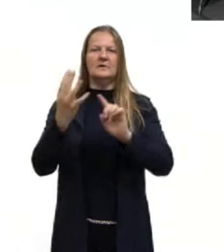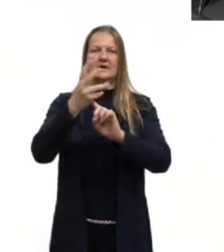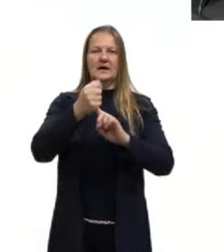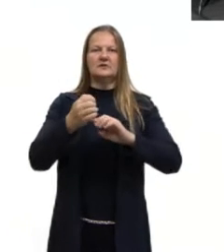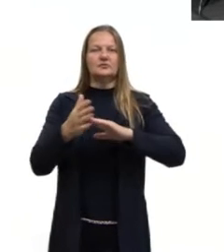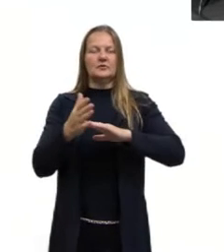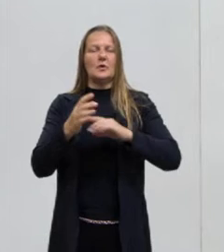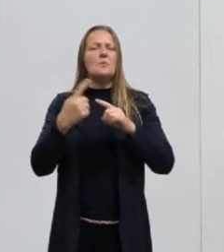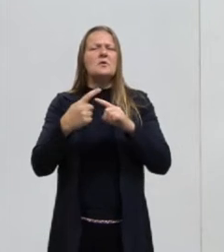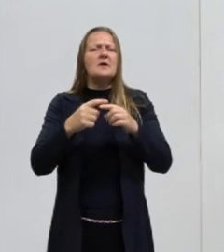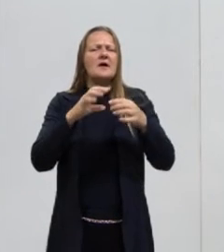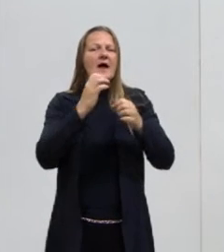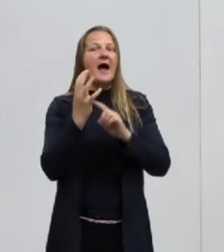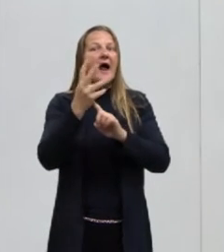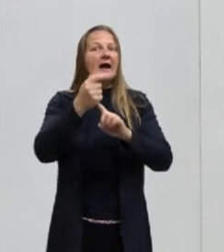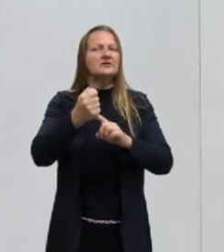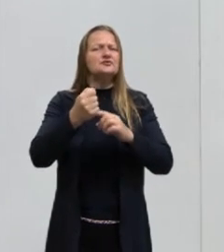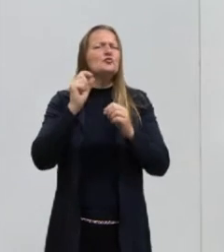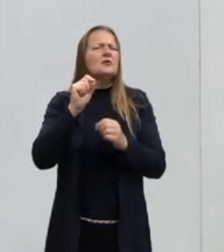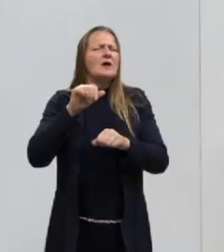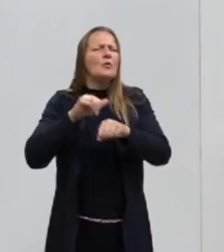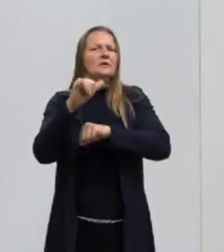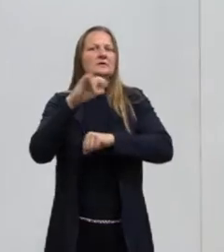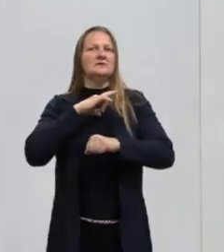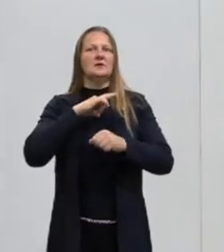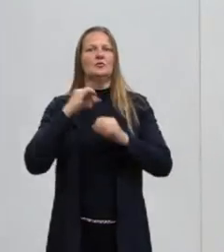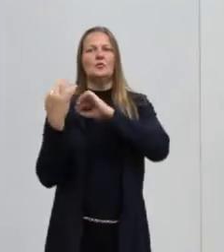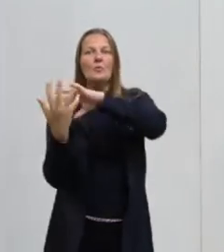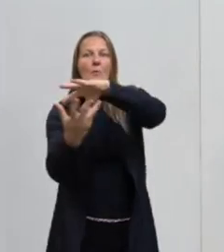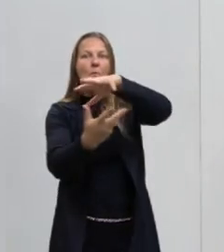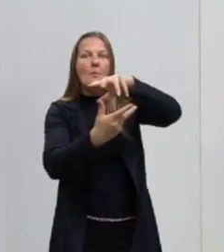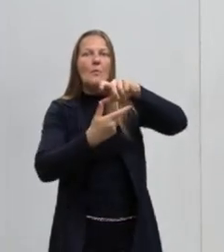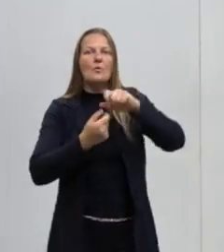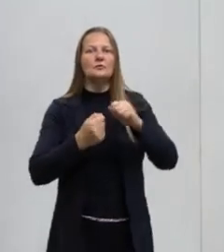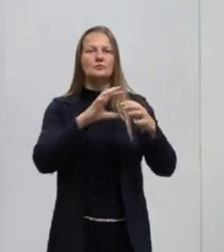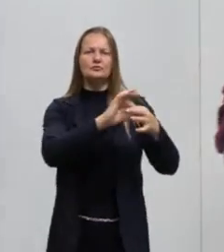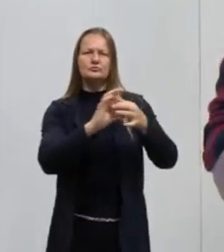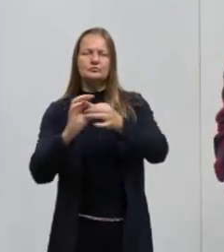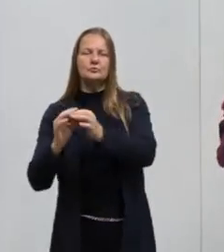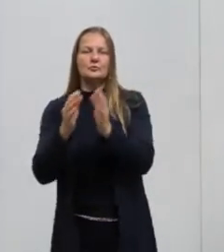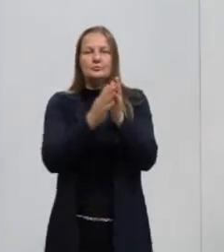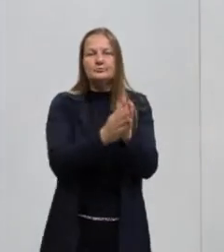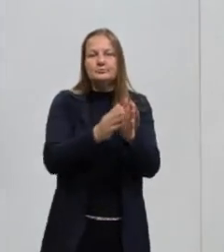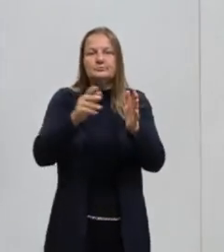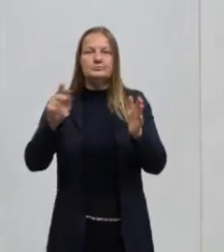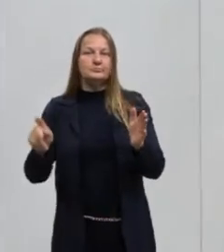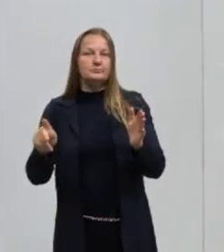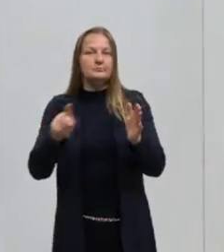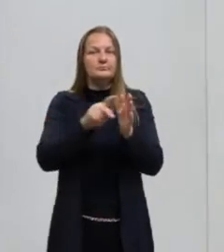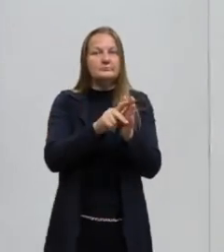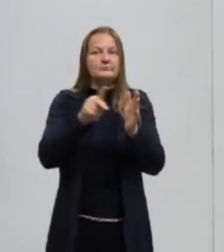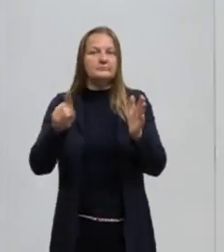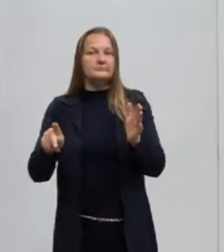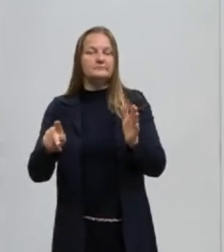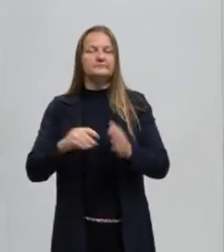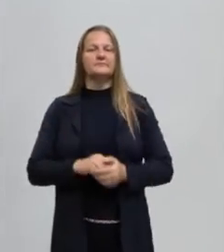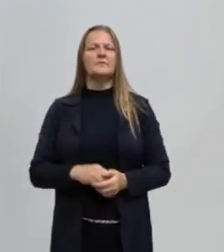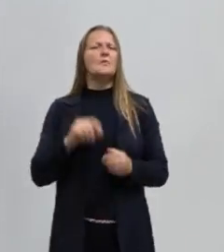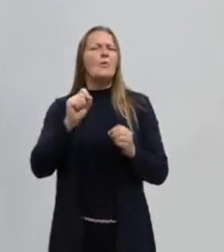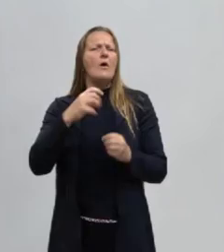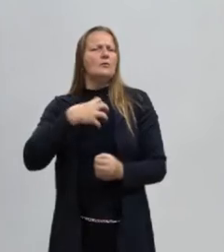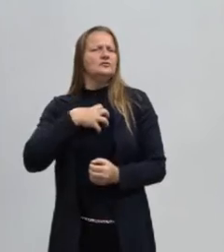contextualizar o que está acontecendo no mundo durante este período, porque de que maneira